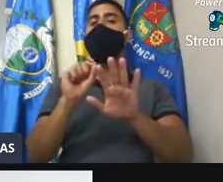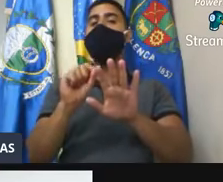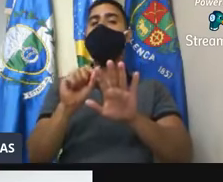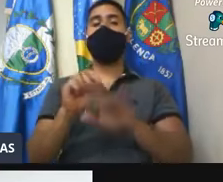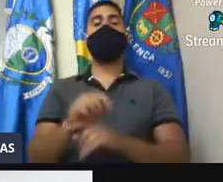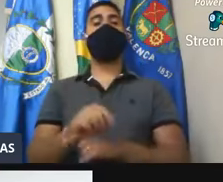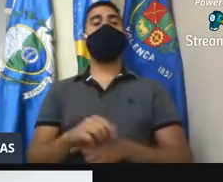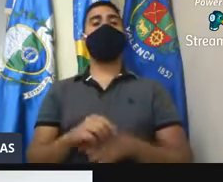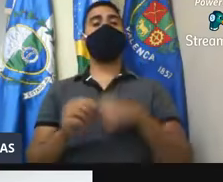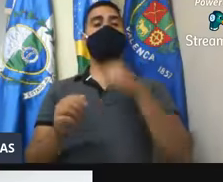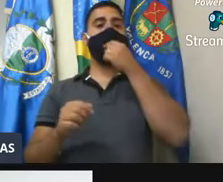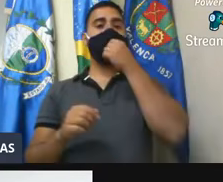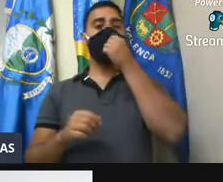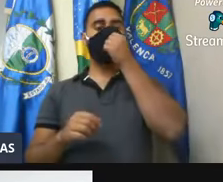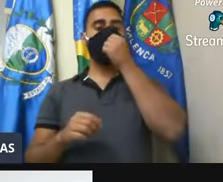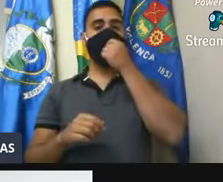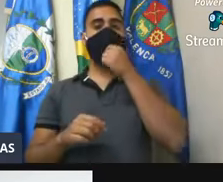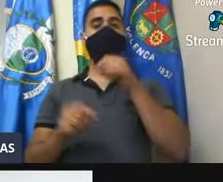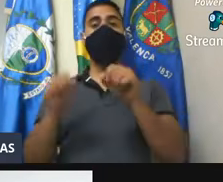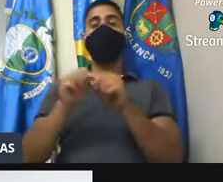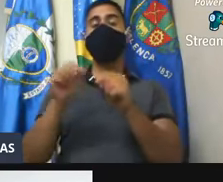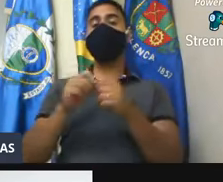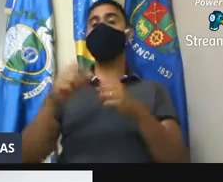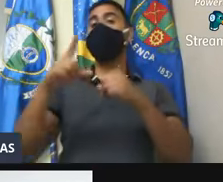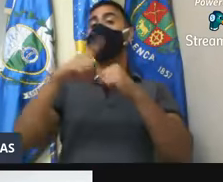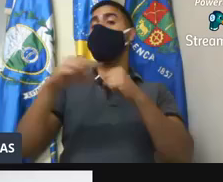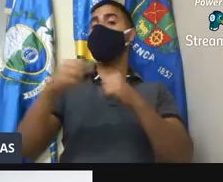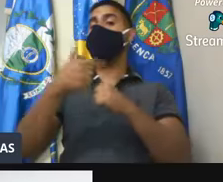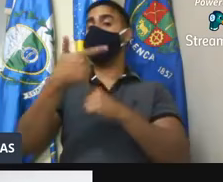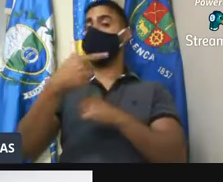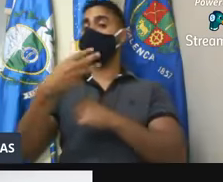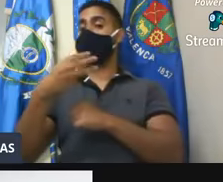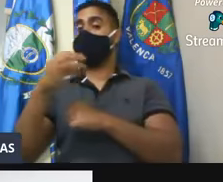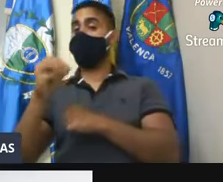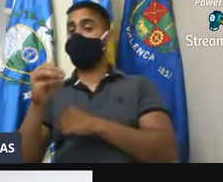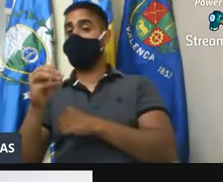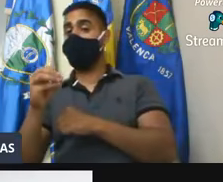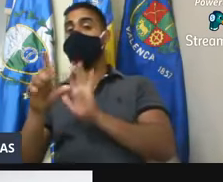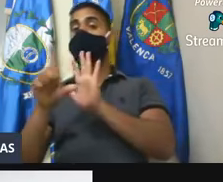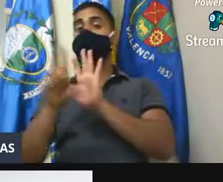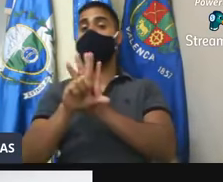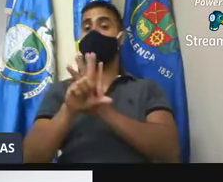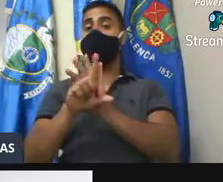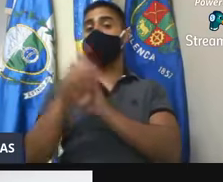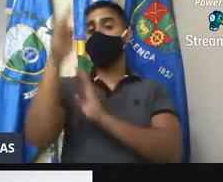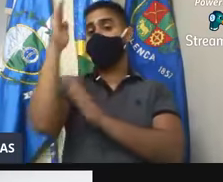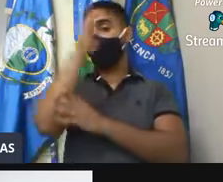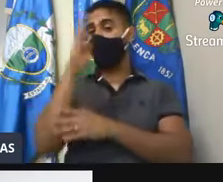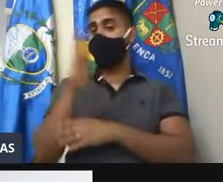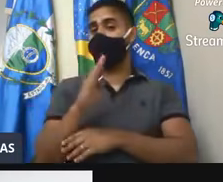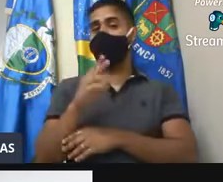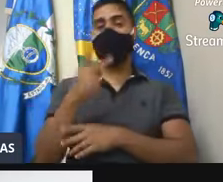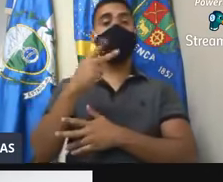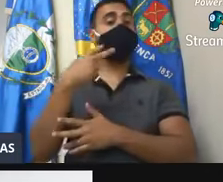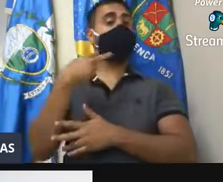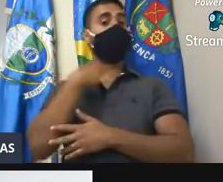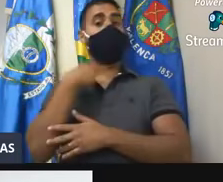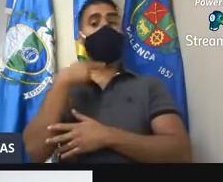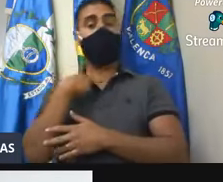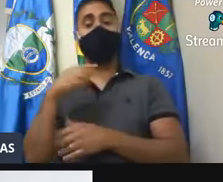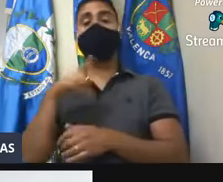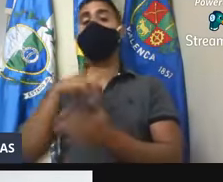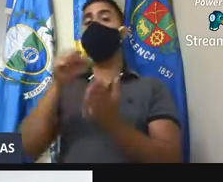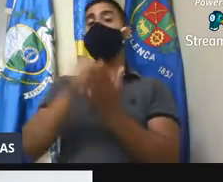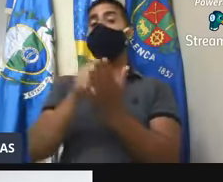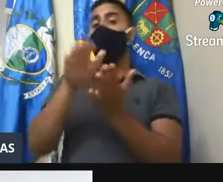favor de que seja cumprido o artigo 230 do Código de Trânsito Brasileiro, que é proibido, é uma multa